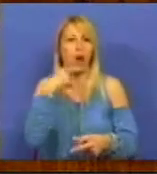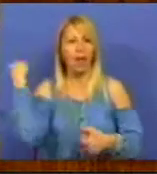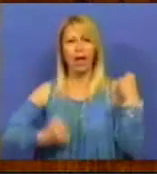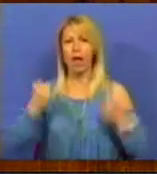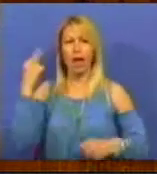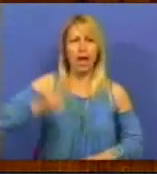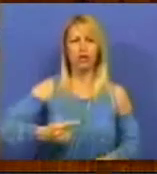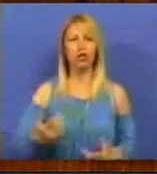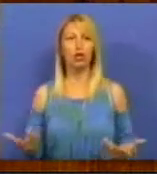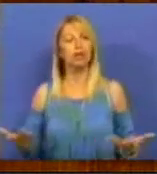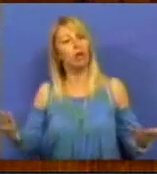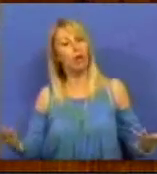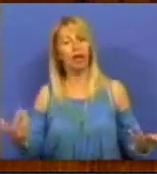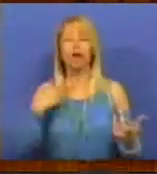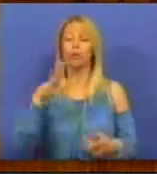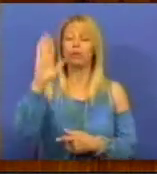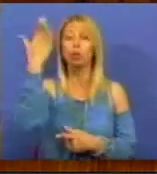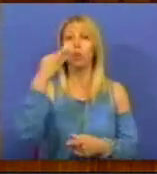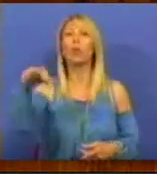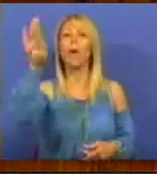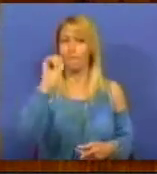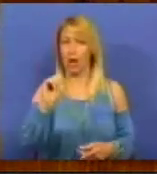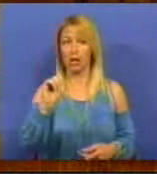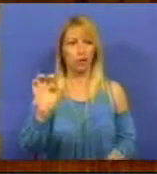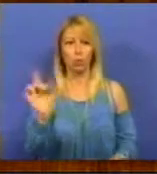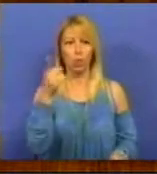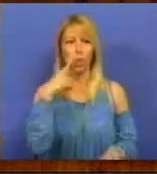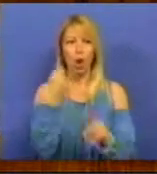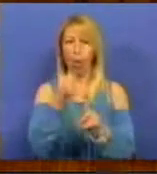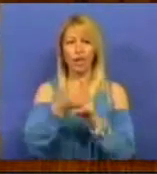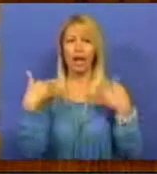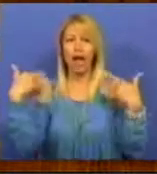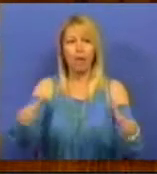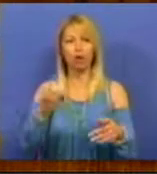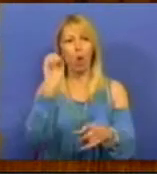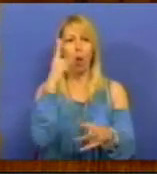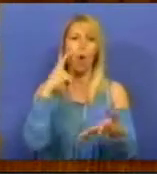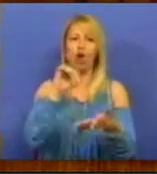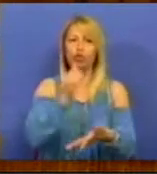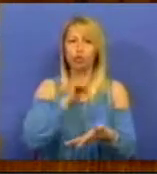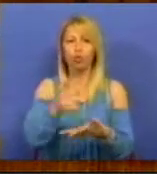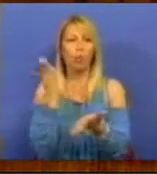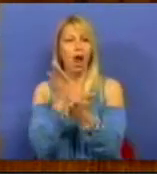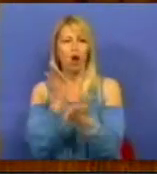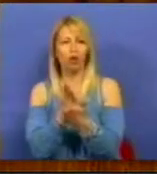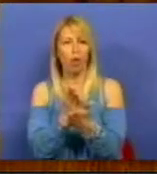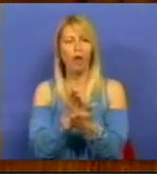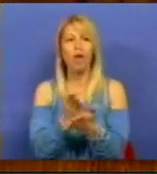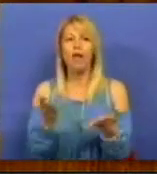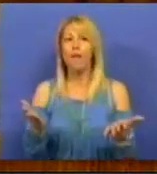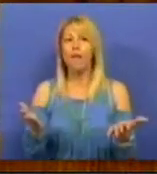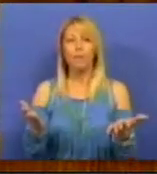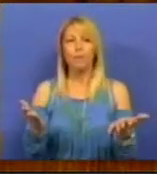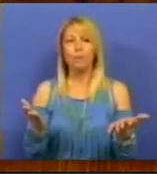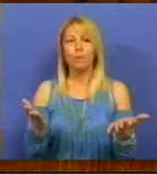E, portanto, a prioridade do governo do Partido Socialista não foi combater o abandono e o insucesso escolar, não foi transformar a escola